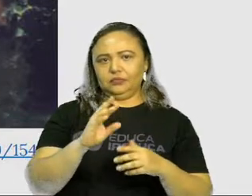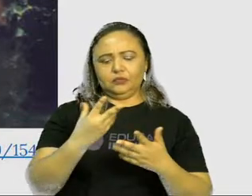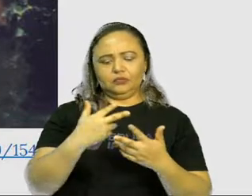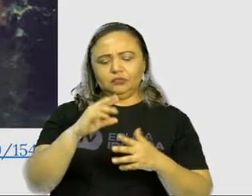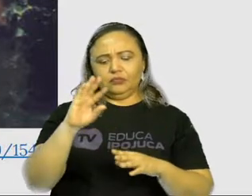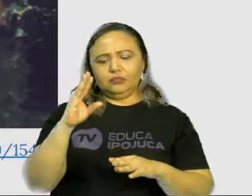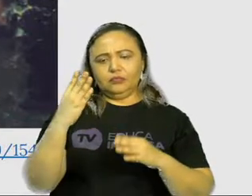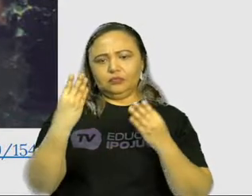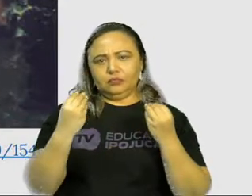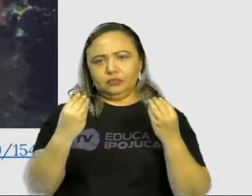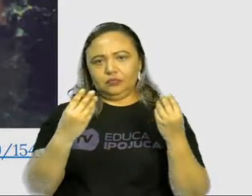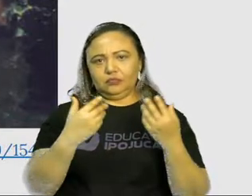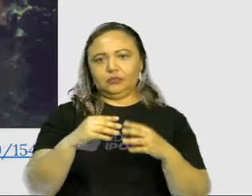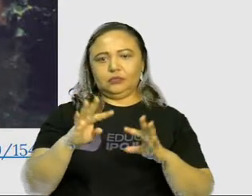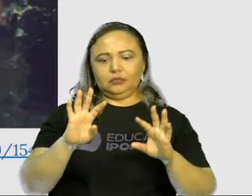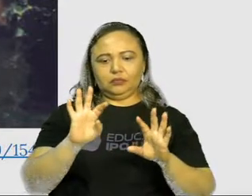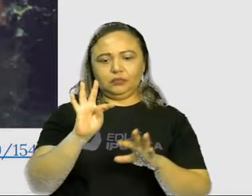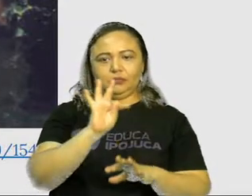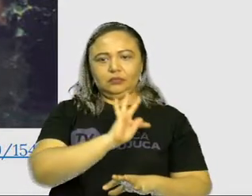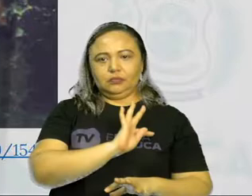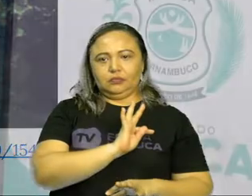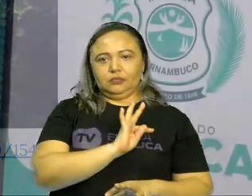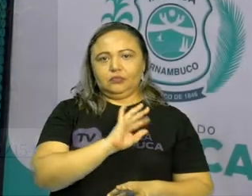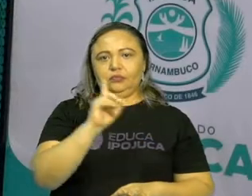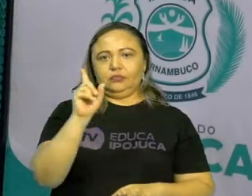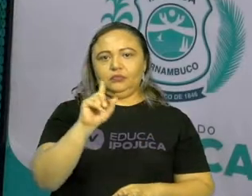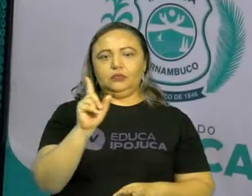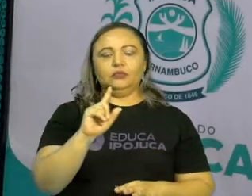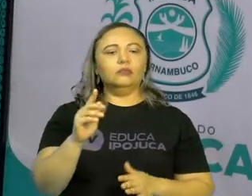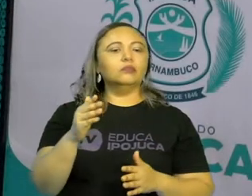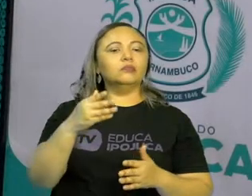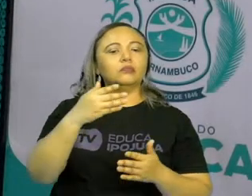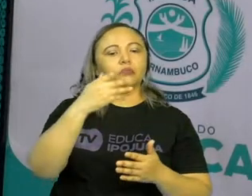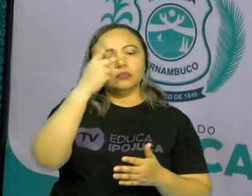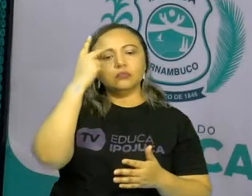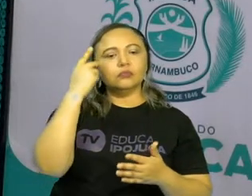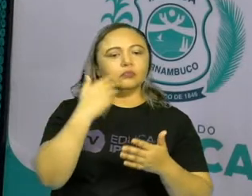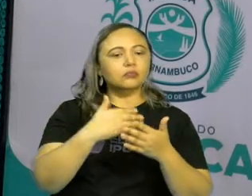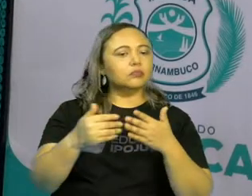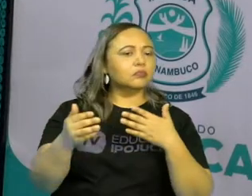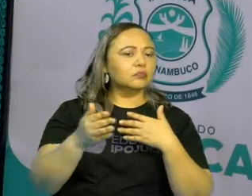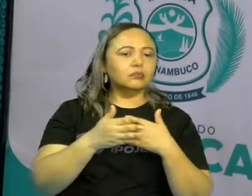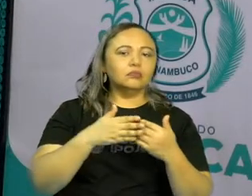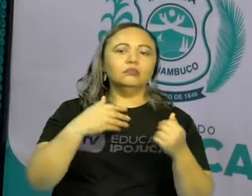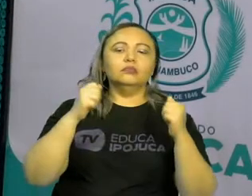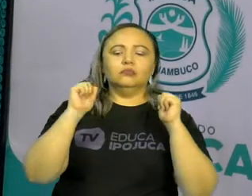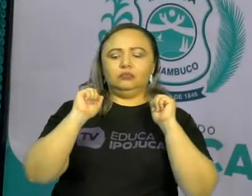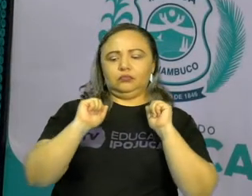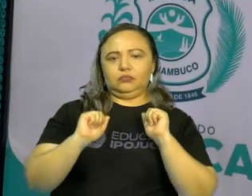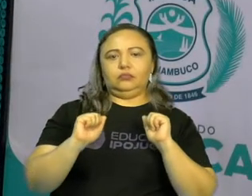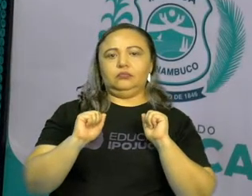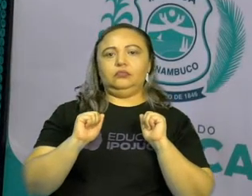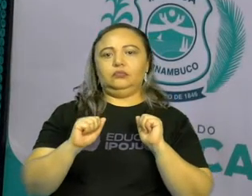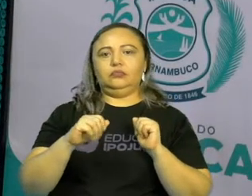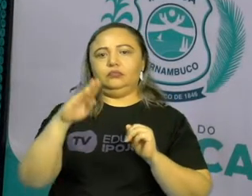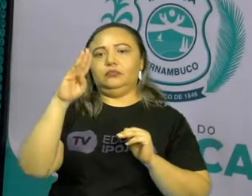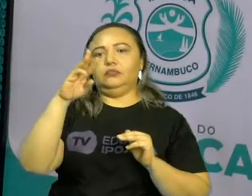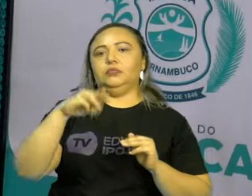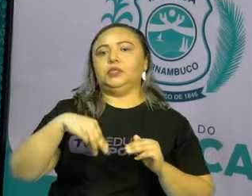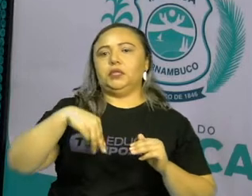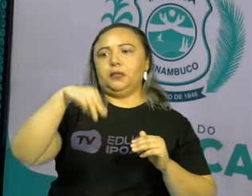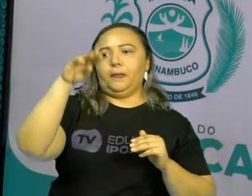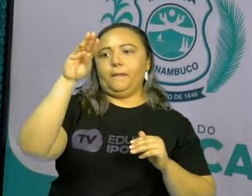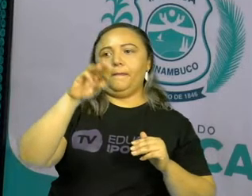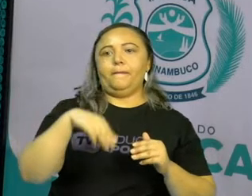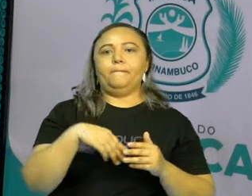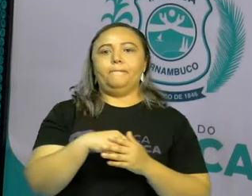muita técnica, ou seja, qualquer um pode desempenhar a pintura no nosso dia a dia. E cada